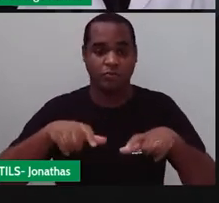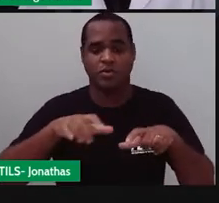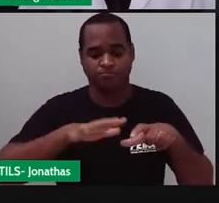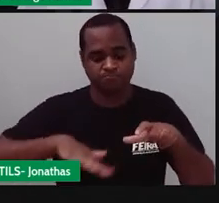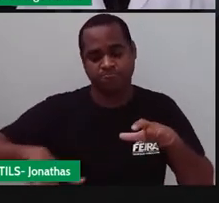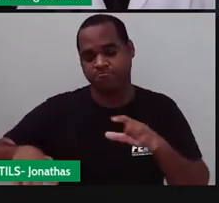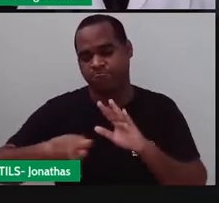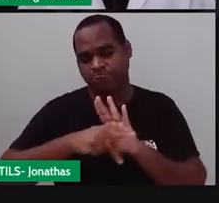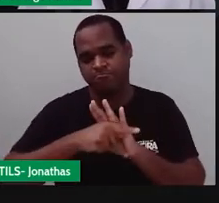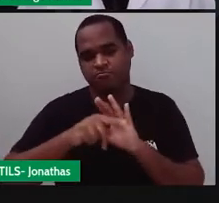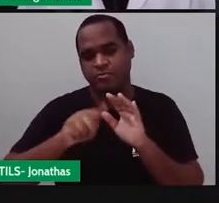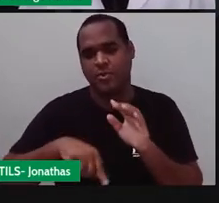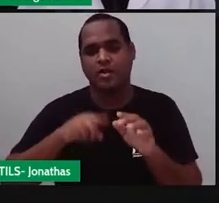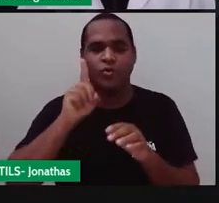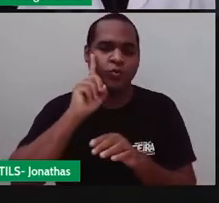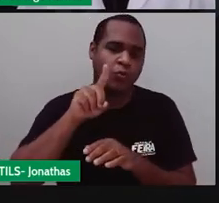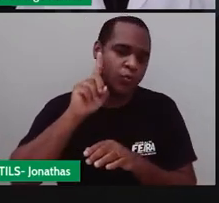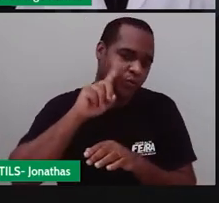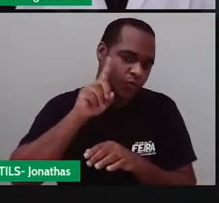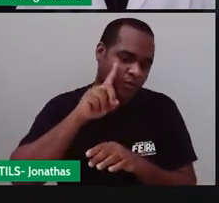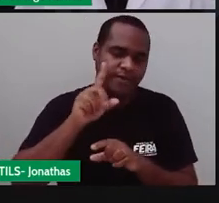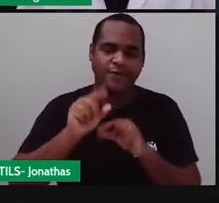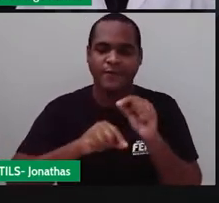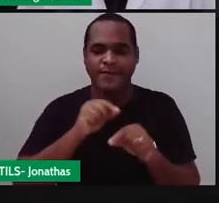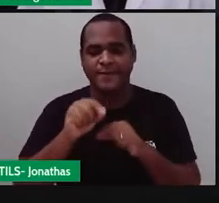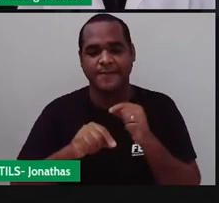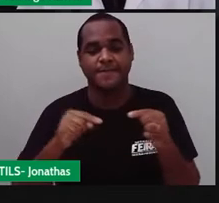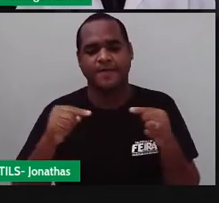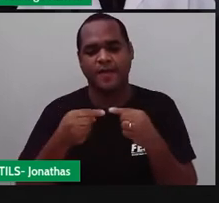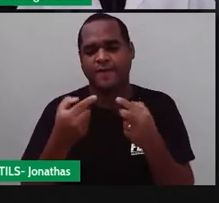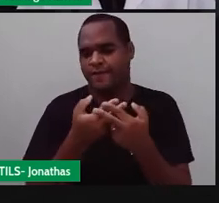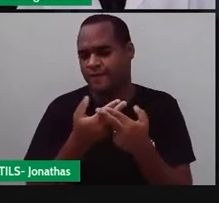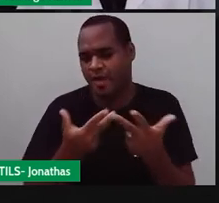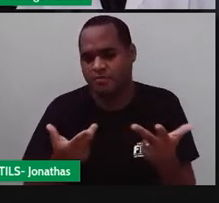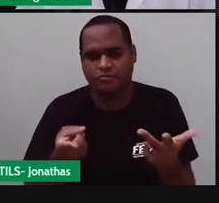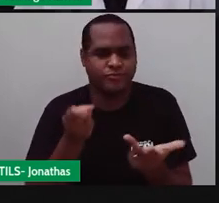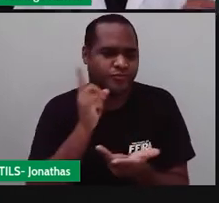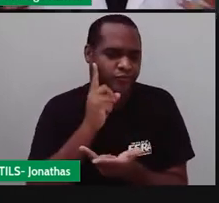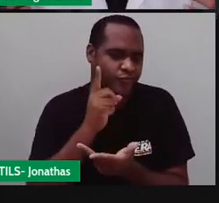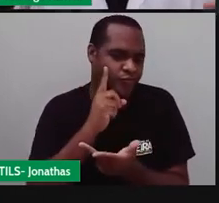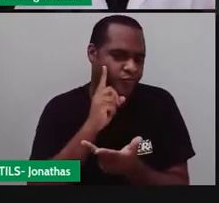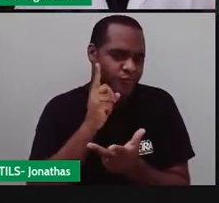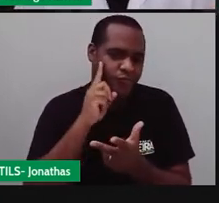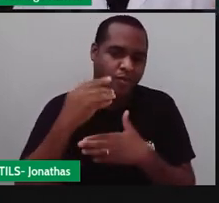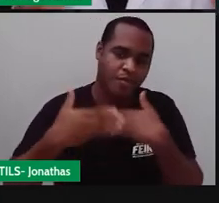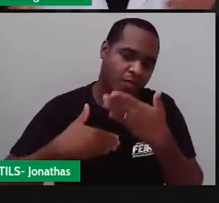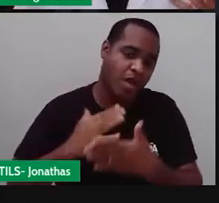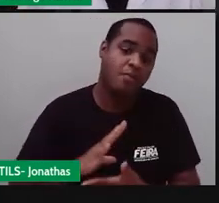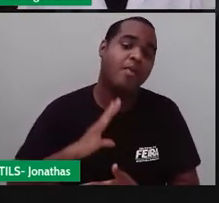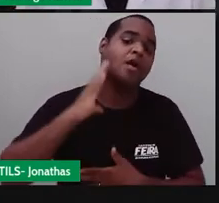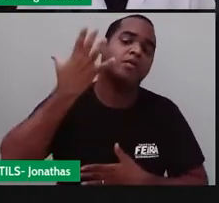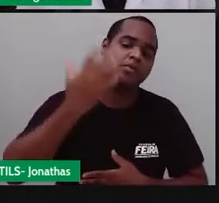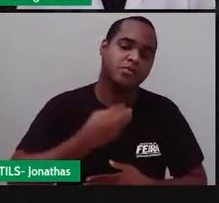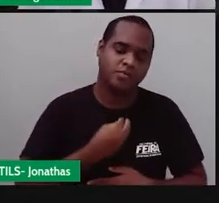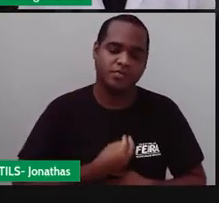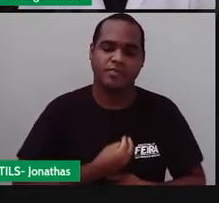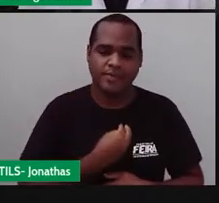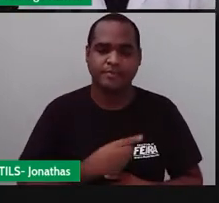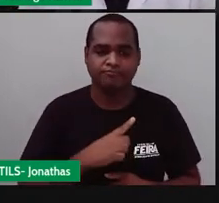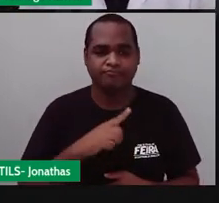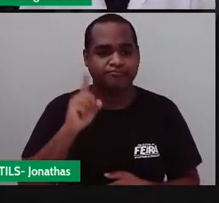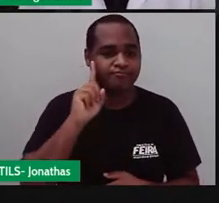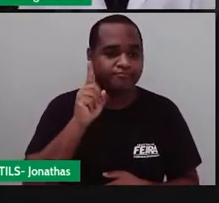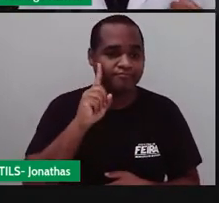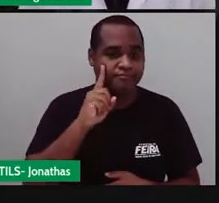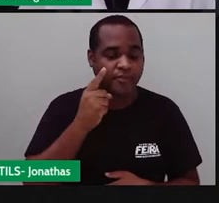parte do nosso dia a dia. Em várias situações do nosso cotidiano, a gente